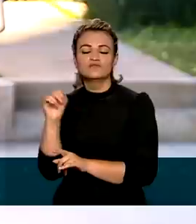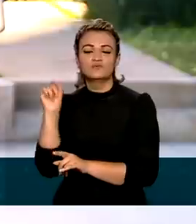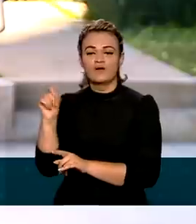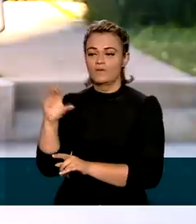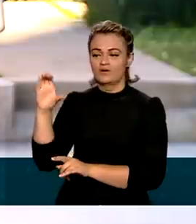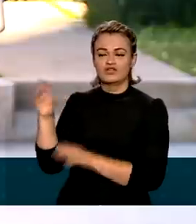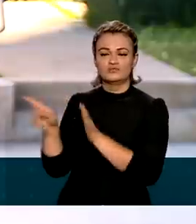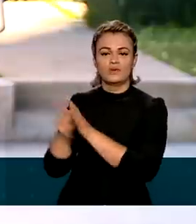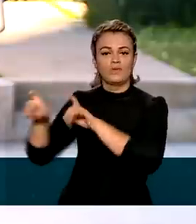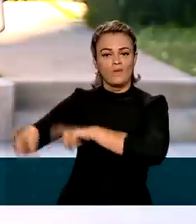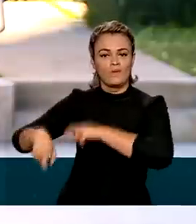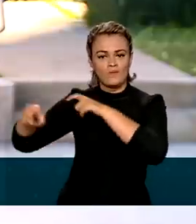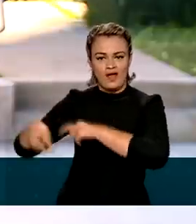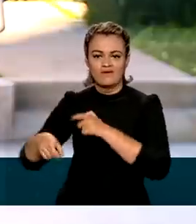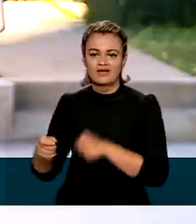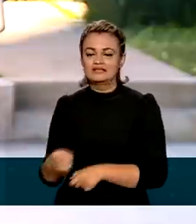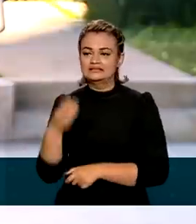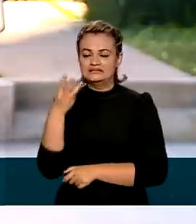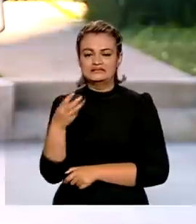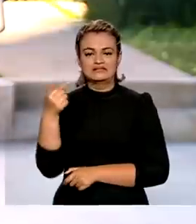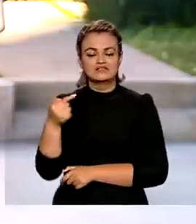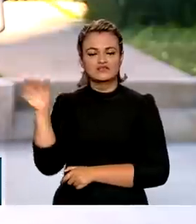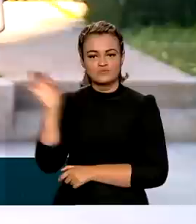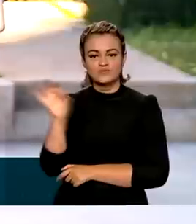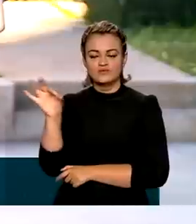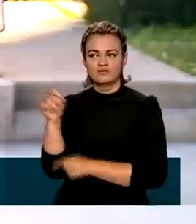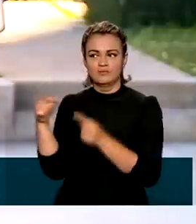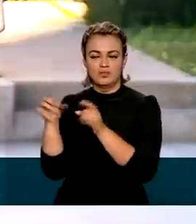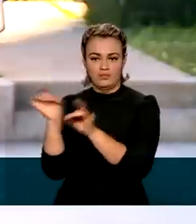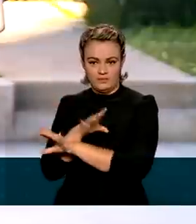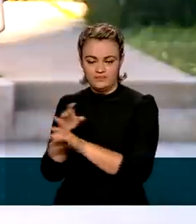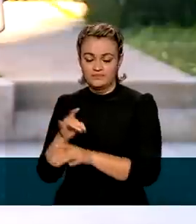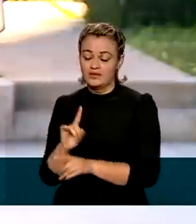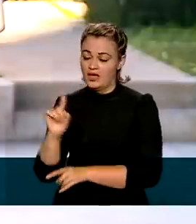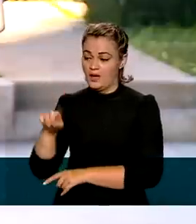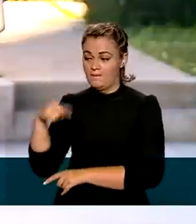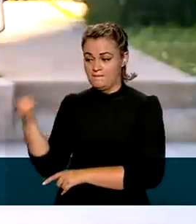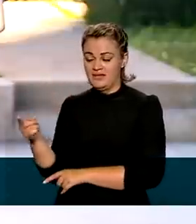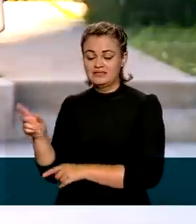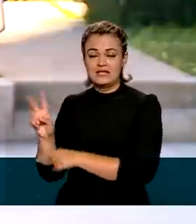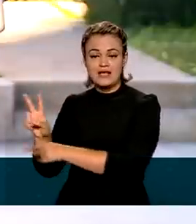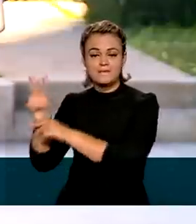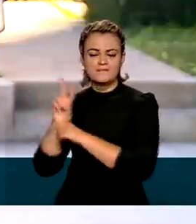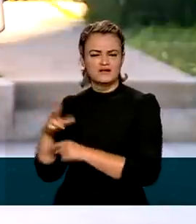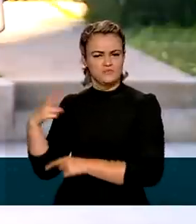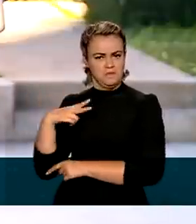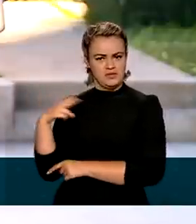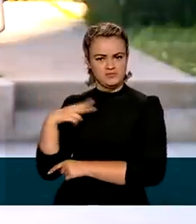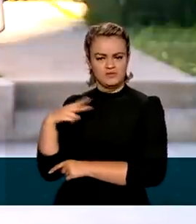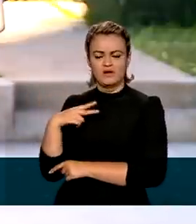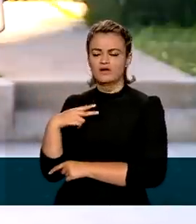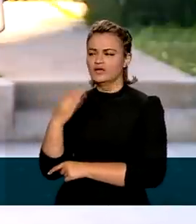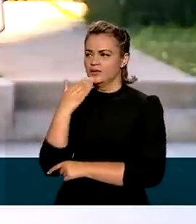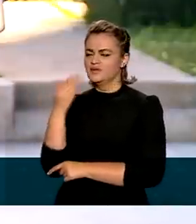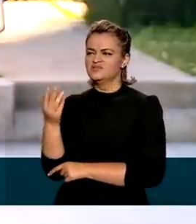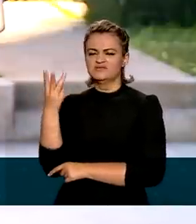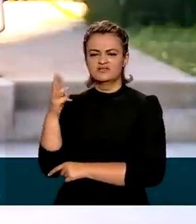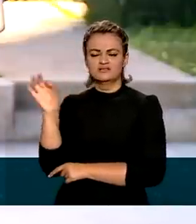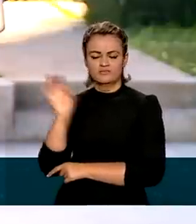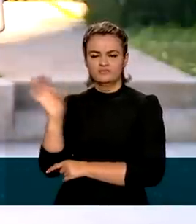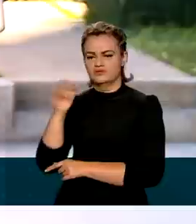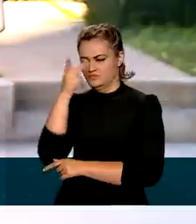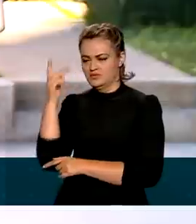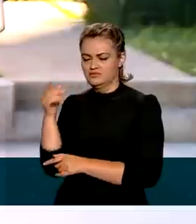crédito rural, com quase 37% do total. Em seguida, vem os empréstimos pessoais, com 30% de